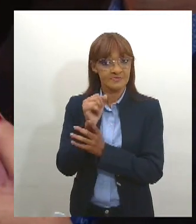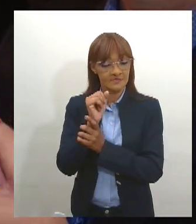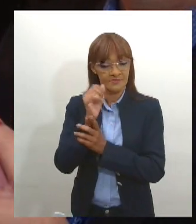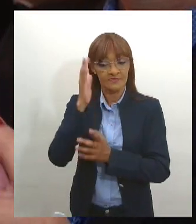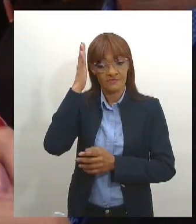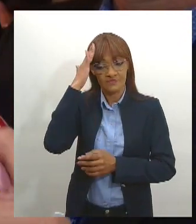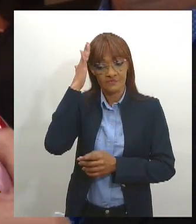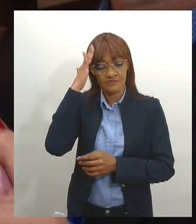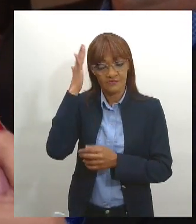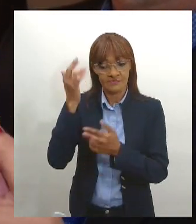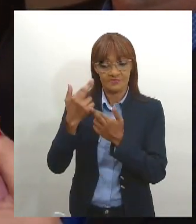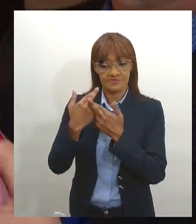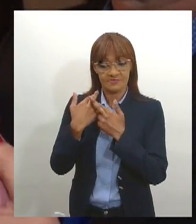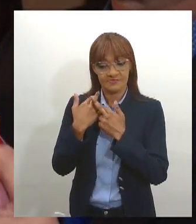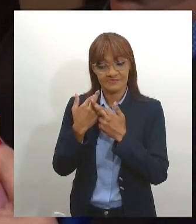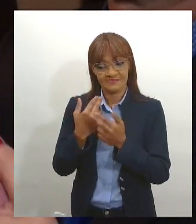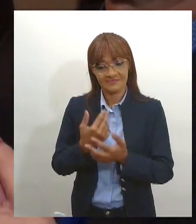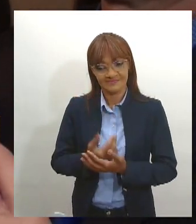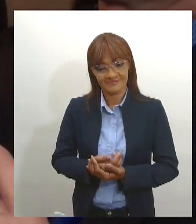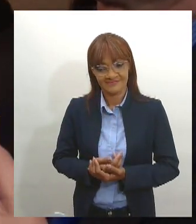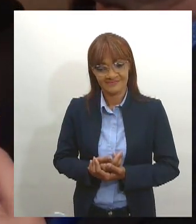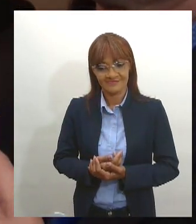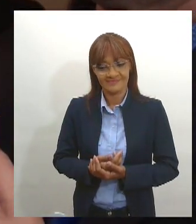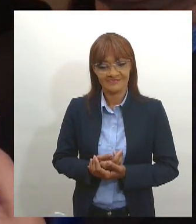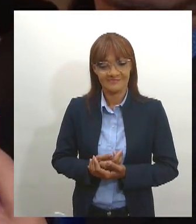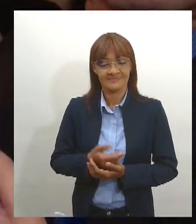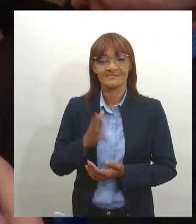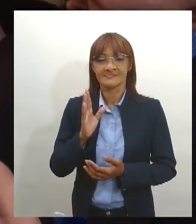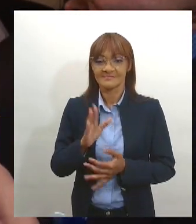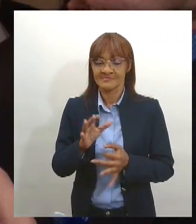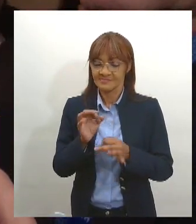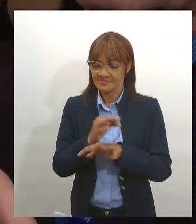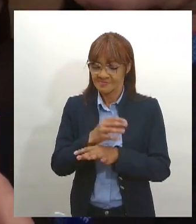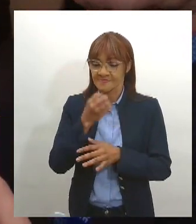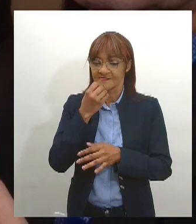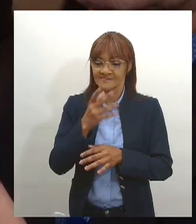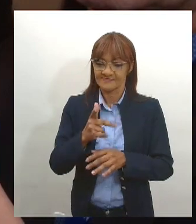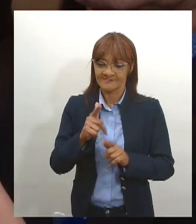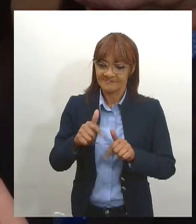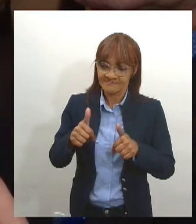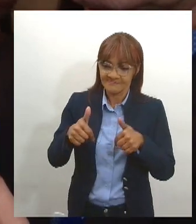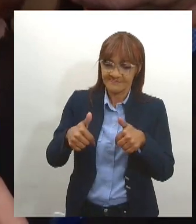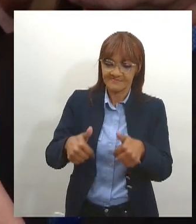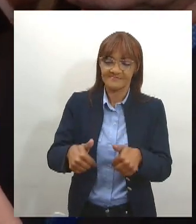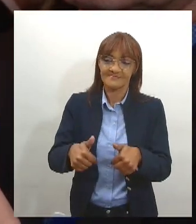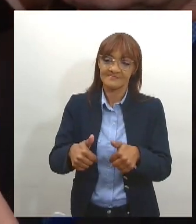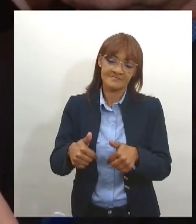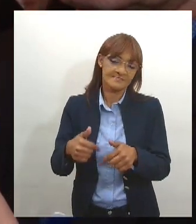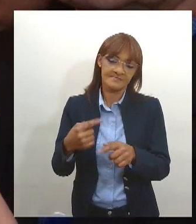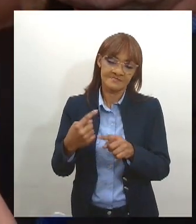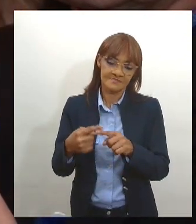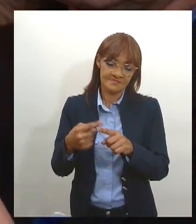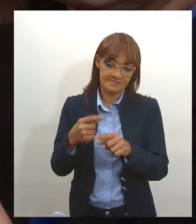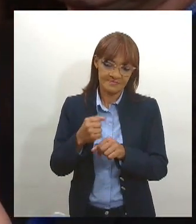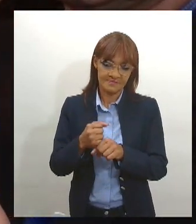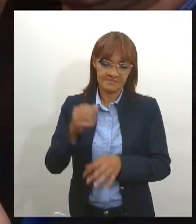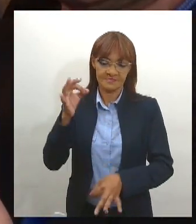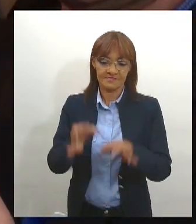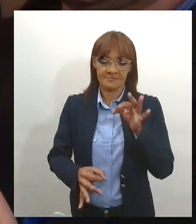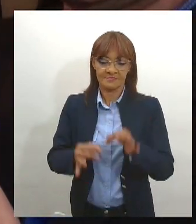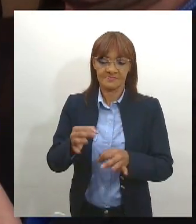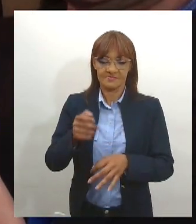ombros. mas estou pronto para enfrentar o desafio porque foi no Tribunal de Justiça que tudo começou.